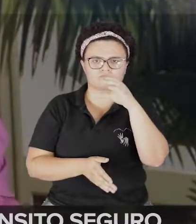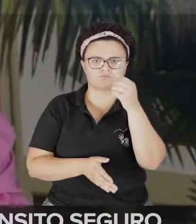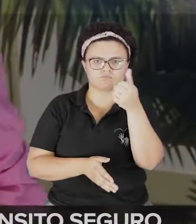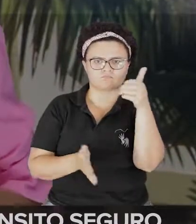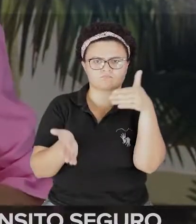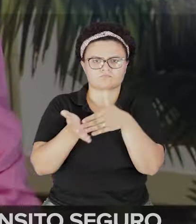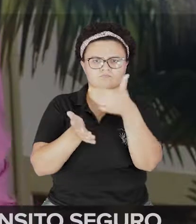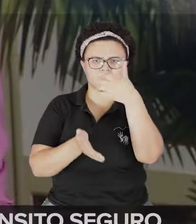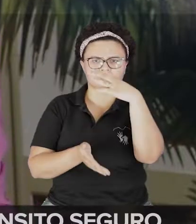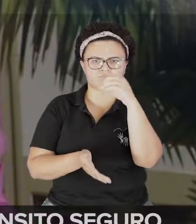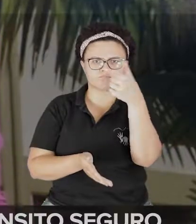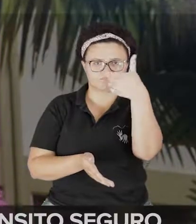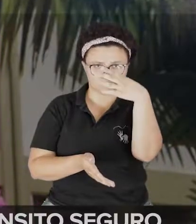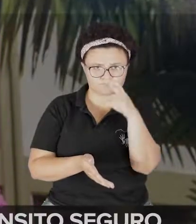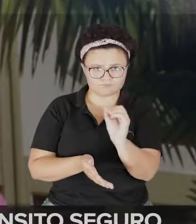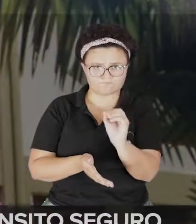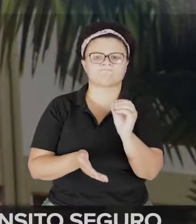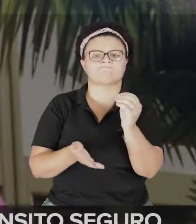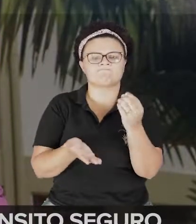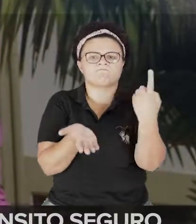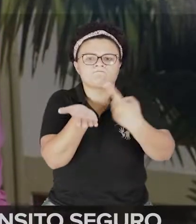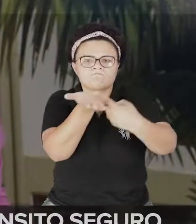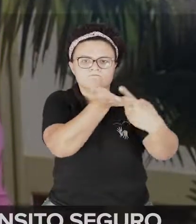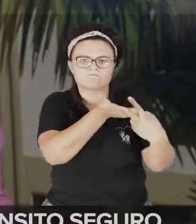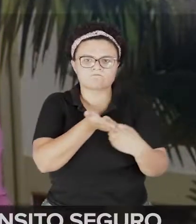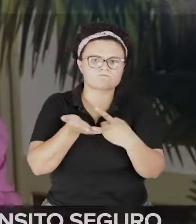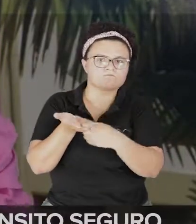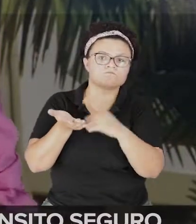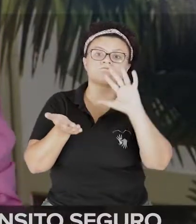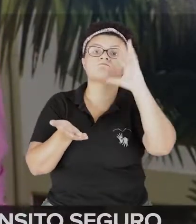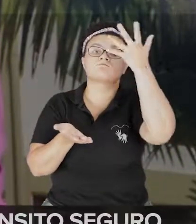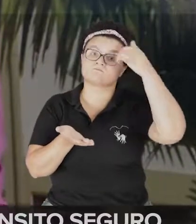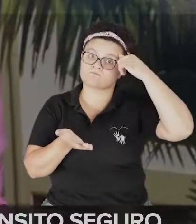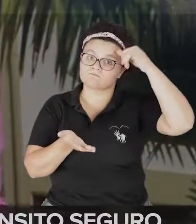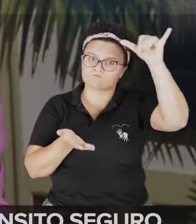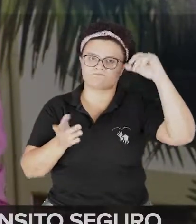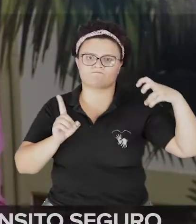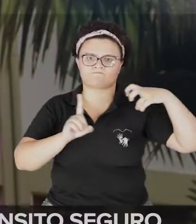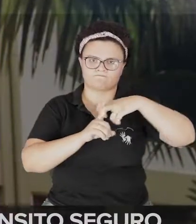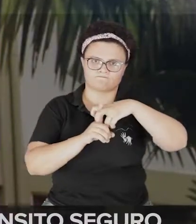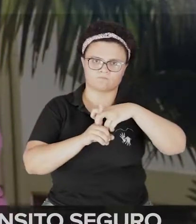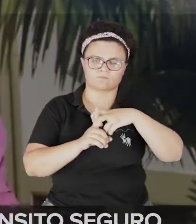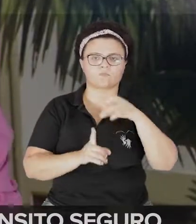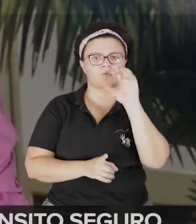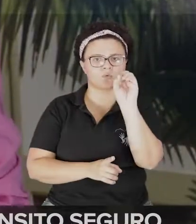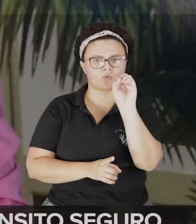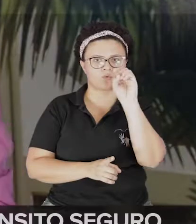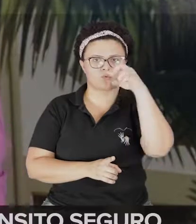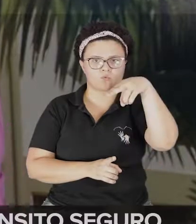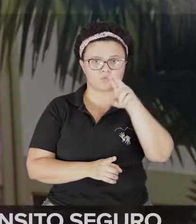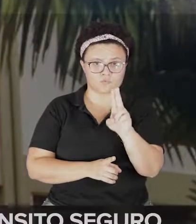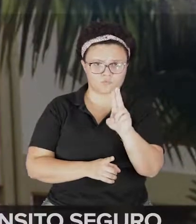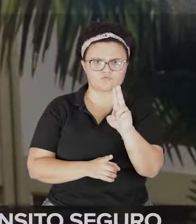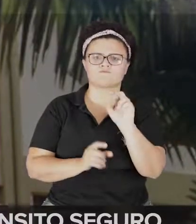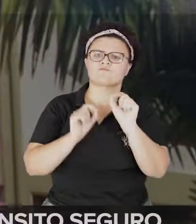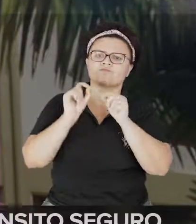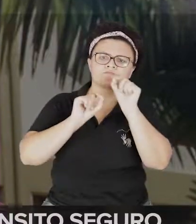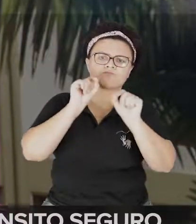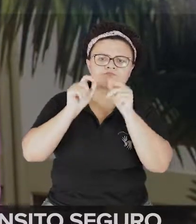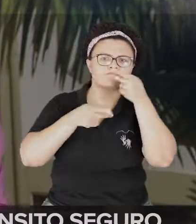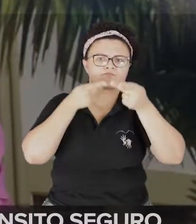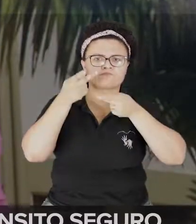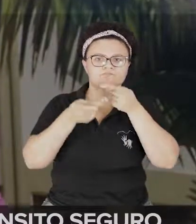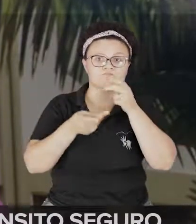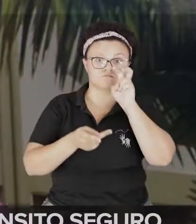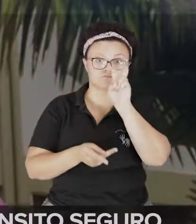seja a década de ações para a segurança no trânsito. A ONU acredita que com a campanha seja possível poupar cerca de 5 milhões de